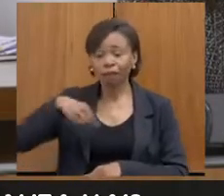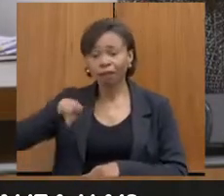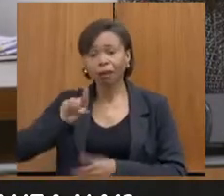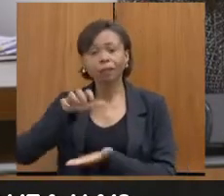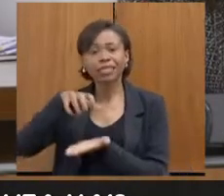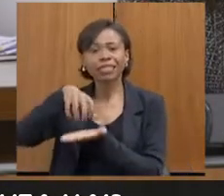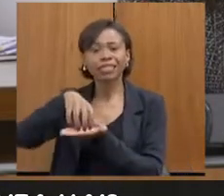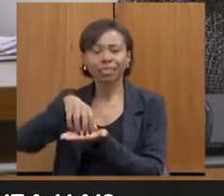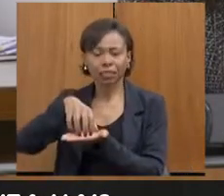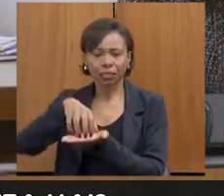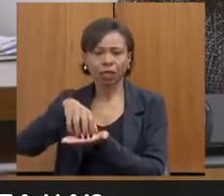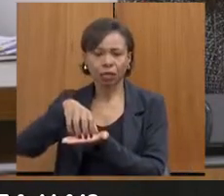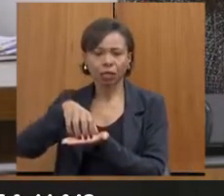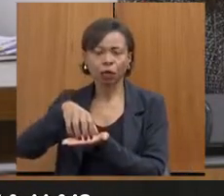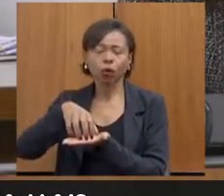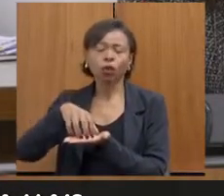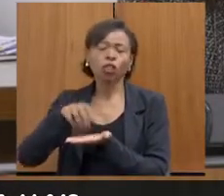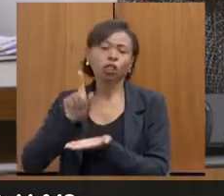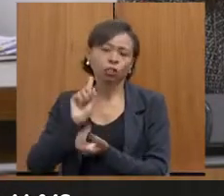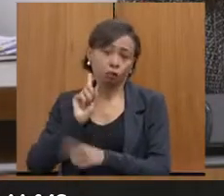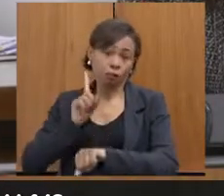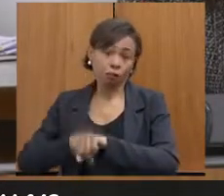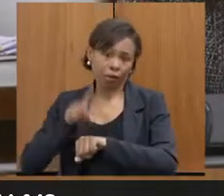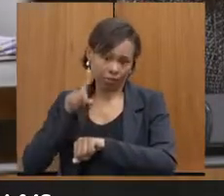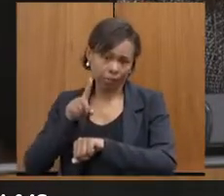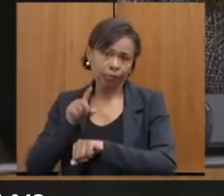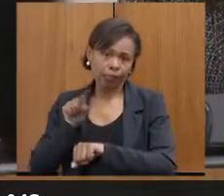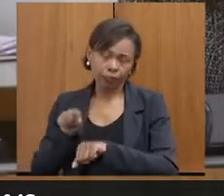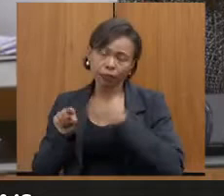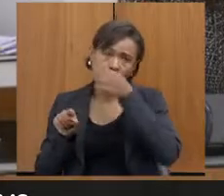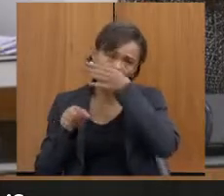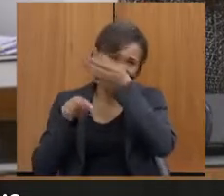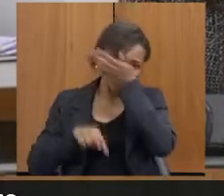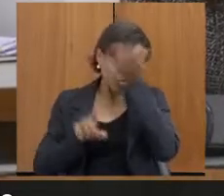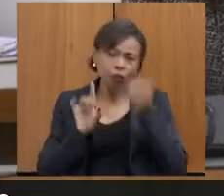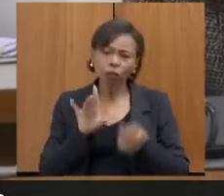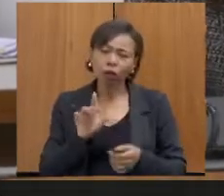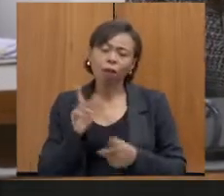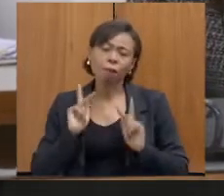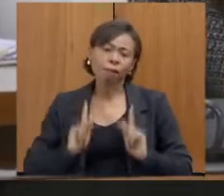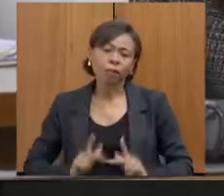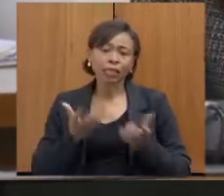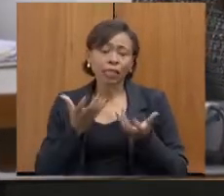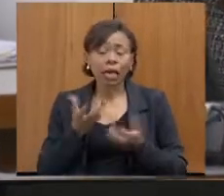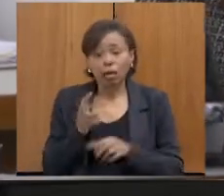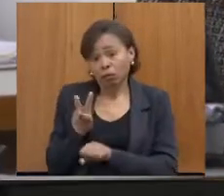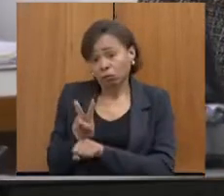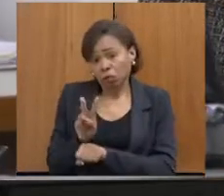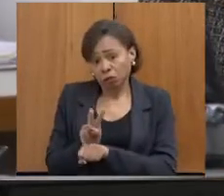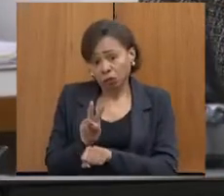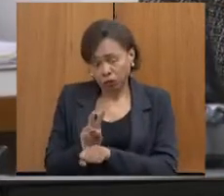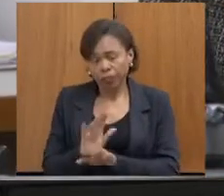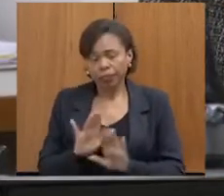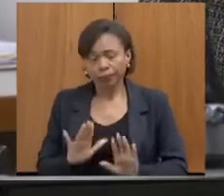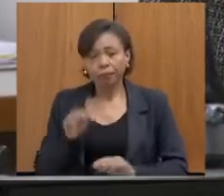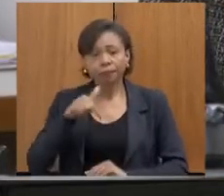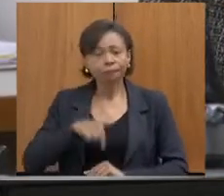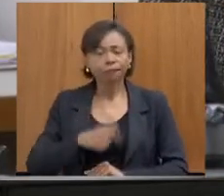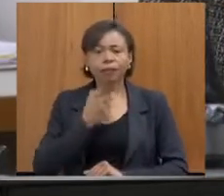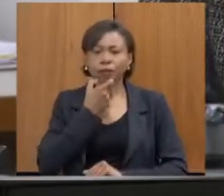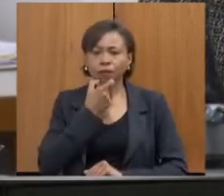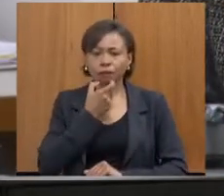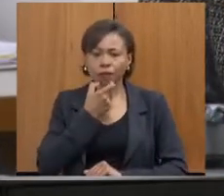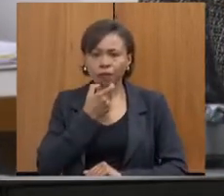vítimas que vão querendo representar e querendo também as medidas protetivas no horário comercial. A gente vê muito que, aqui, pelo menos